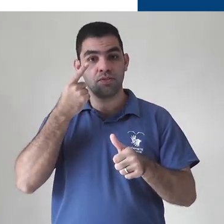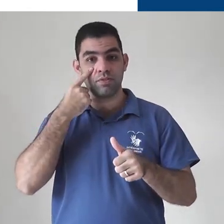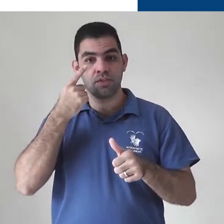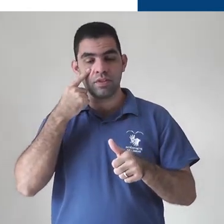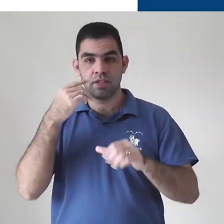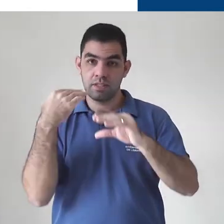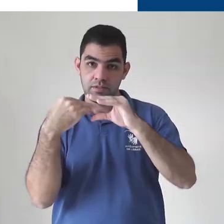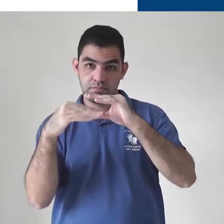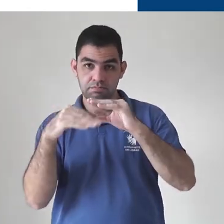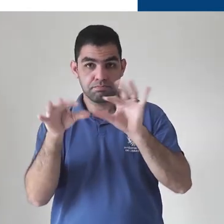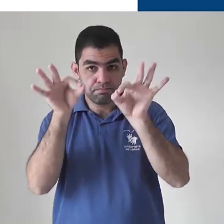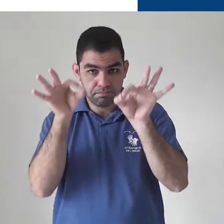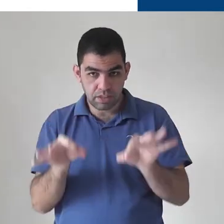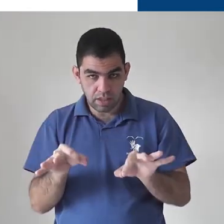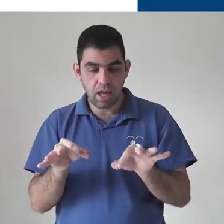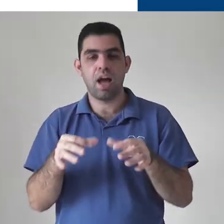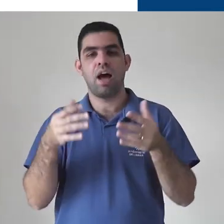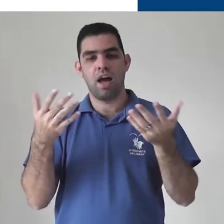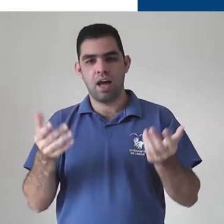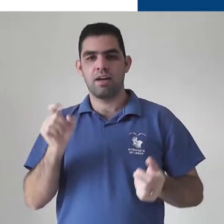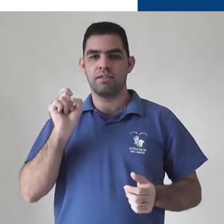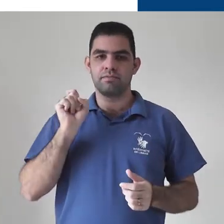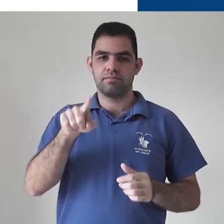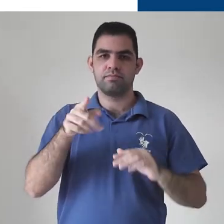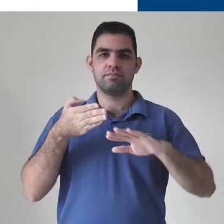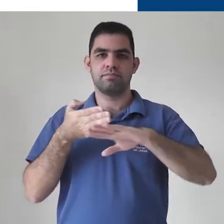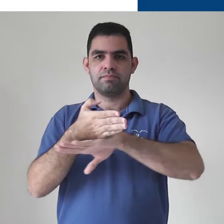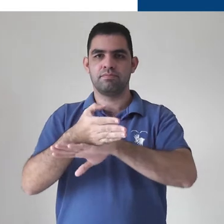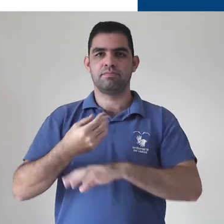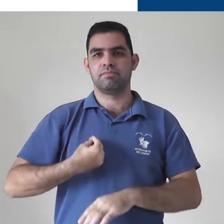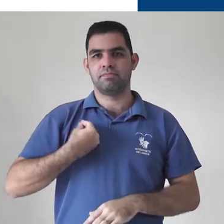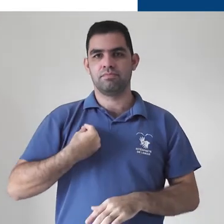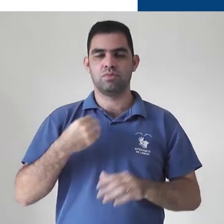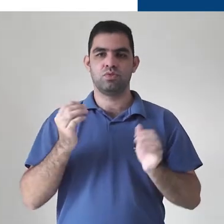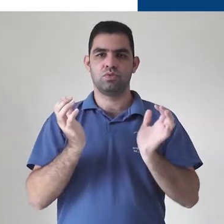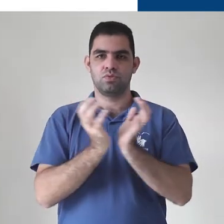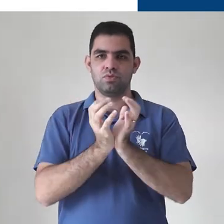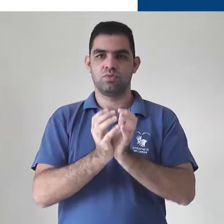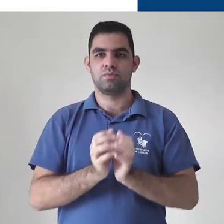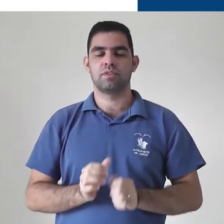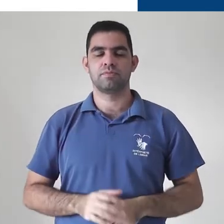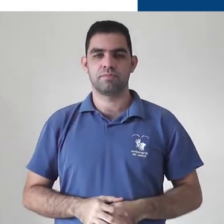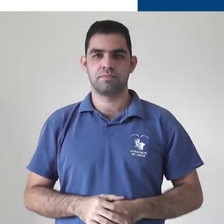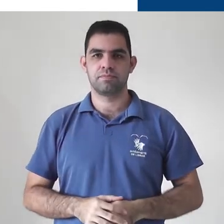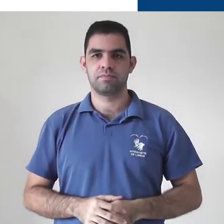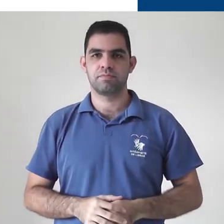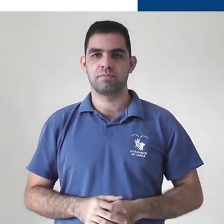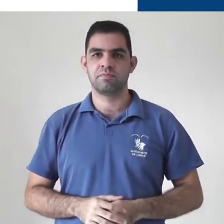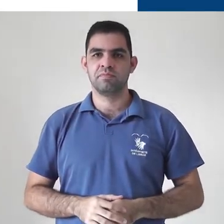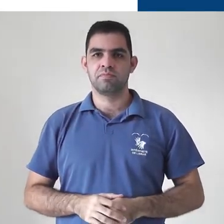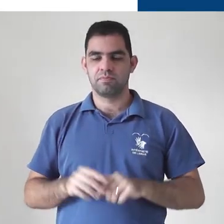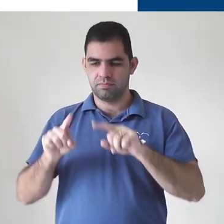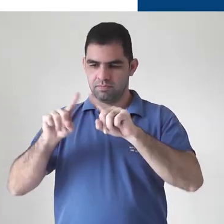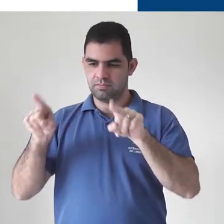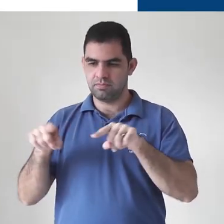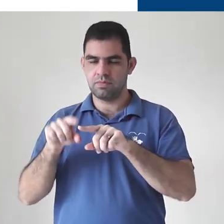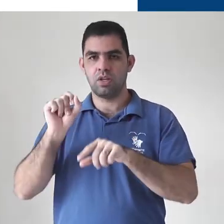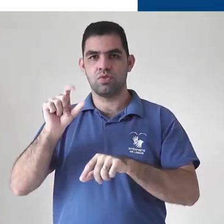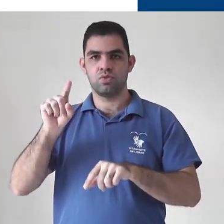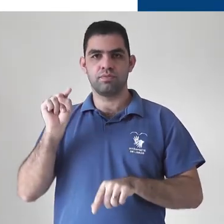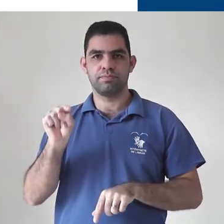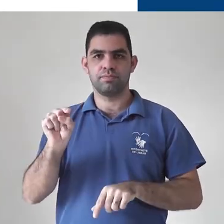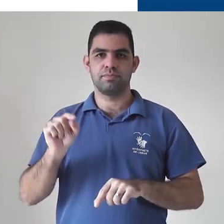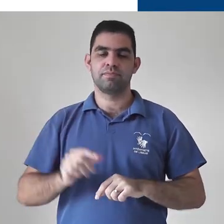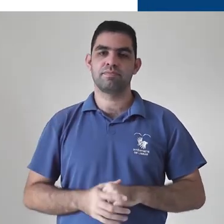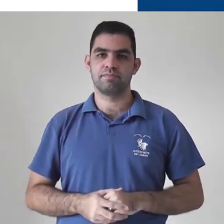verificar se o seu e-mail está correto e após isso confirmar a sua participação na turma, clicando em Participar, na caixa azul.